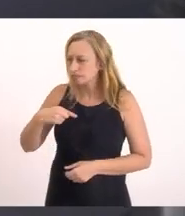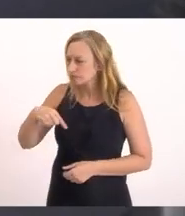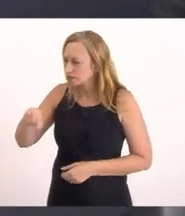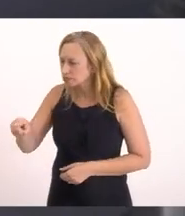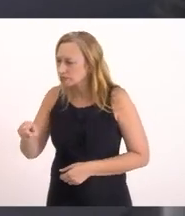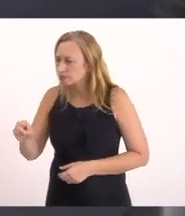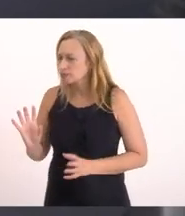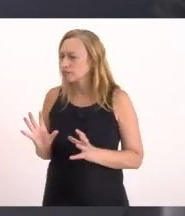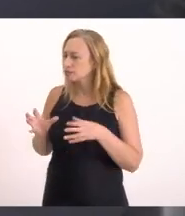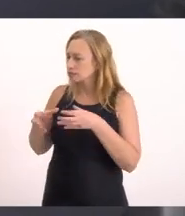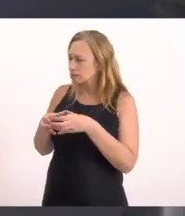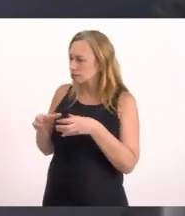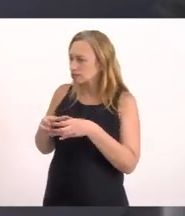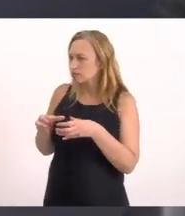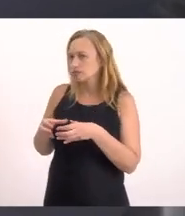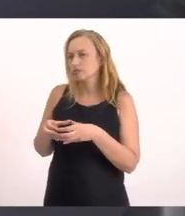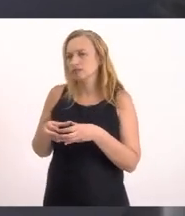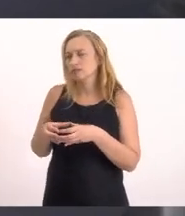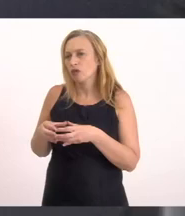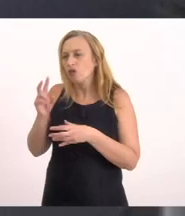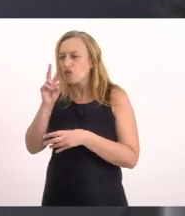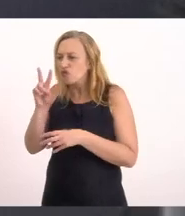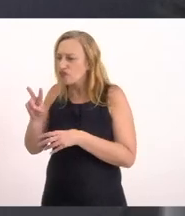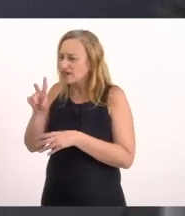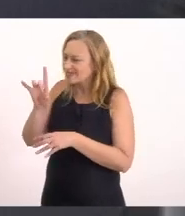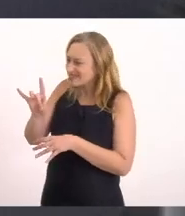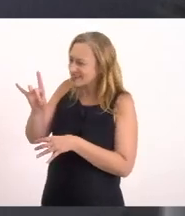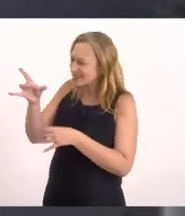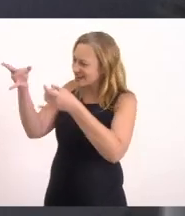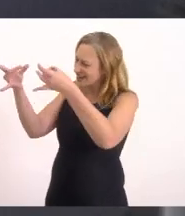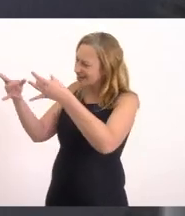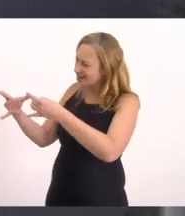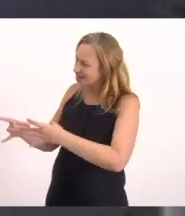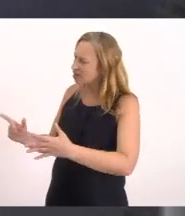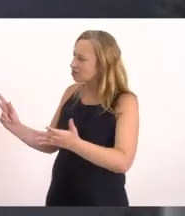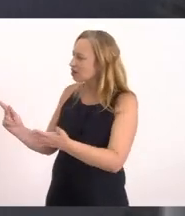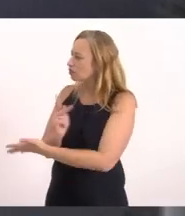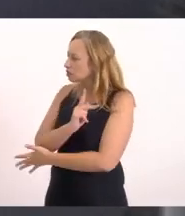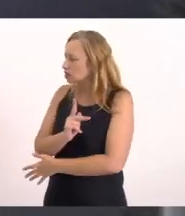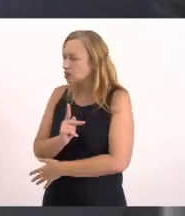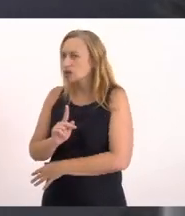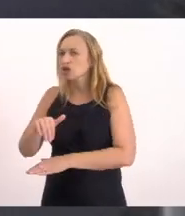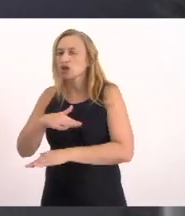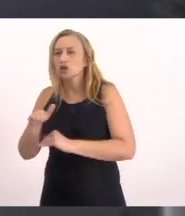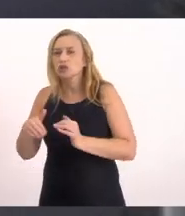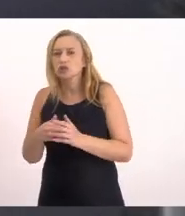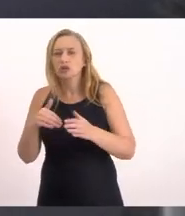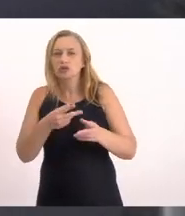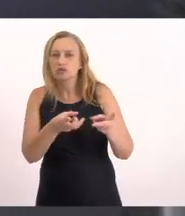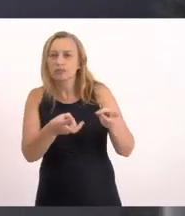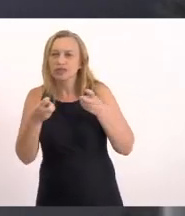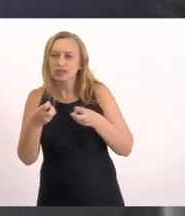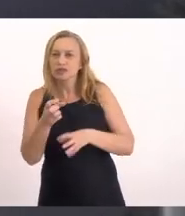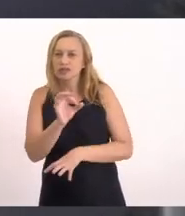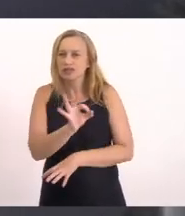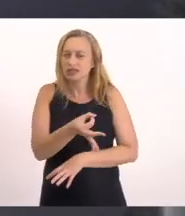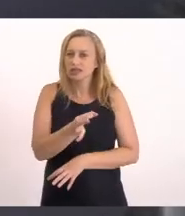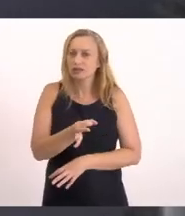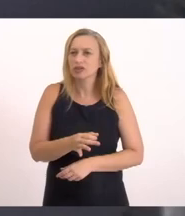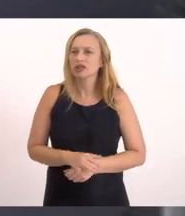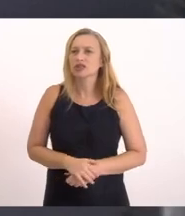Com a nossa equipe Olhar ponto a ponto Do que estava acontecendo E todo mundo percebeu Que sistematicamente